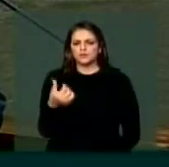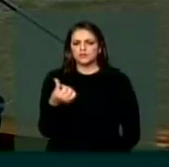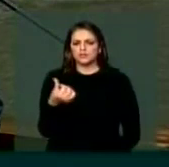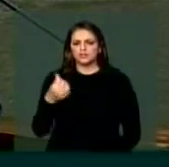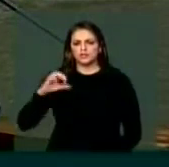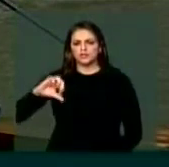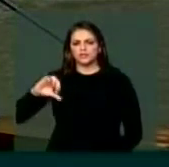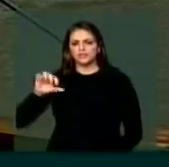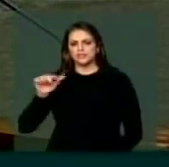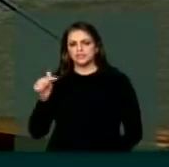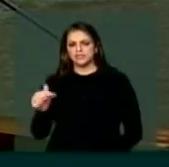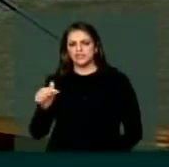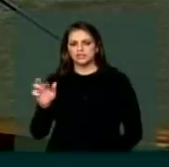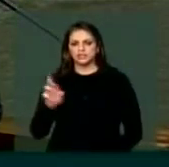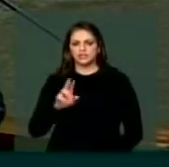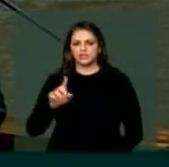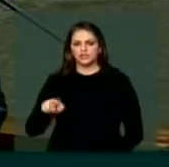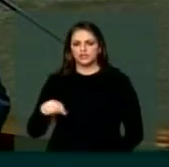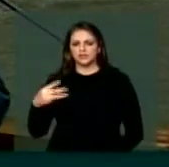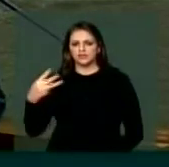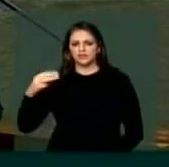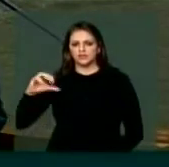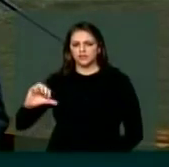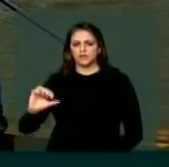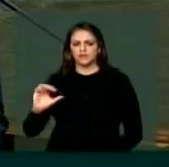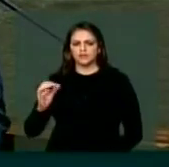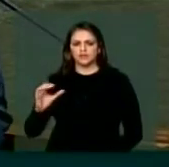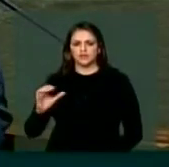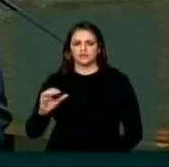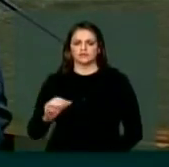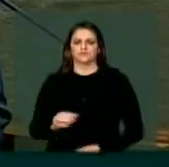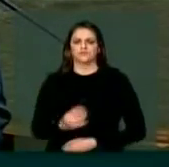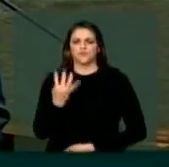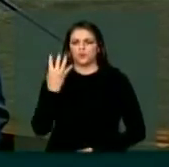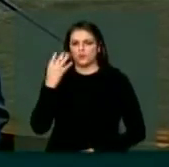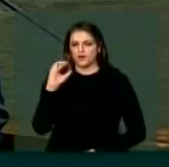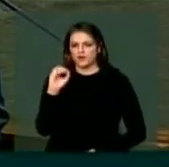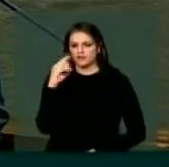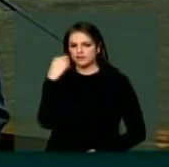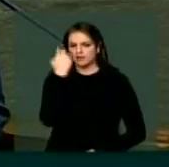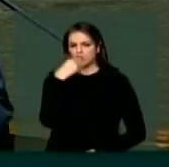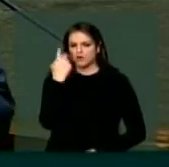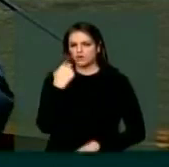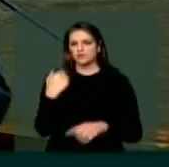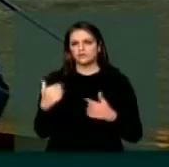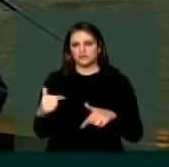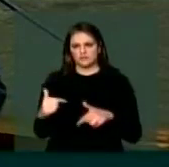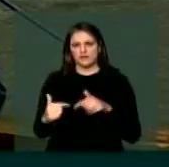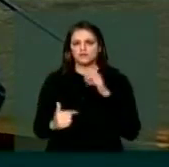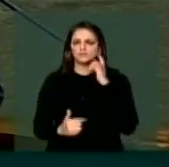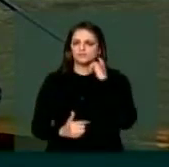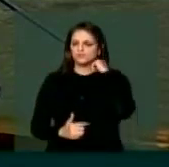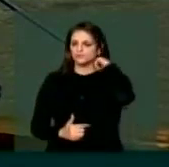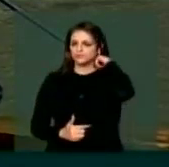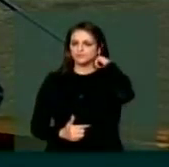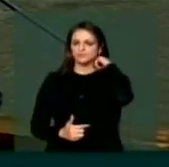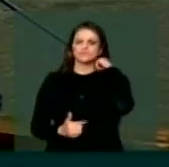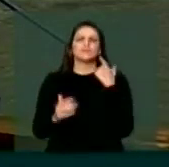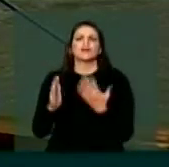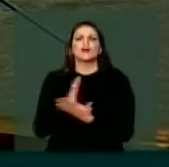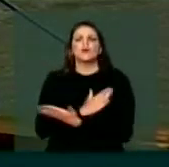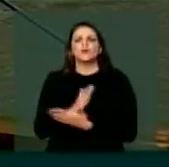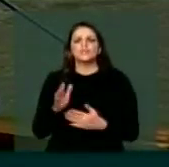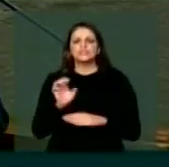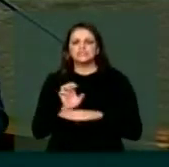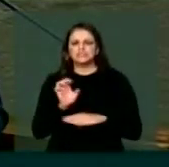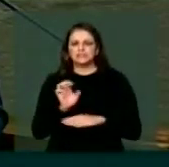,39, por 40 horas de trabalho. Alguns estados também fazem